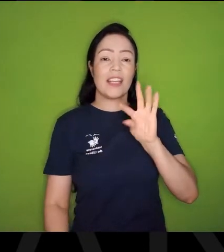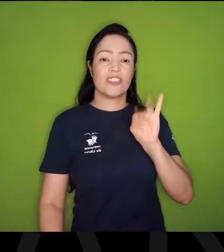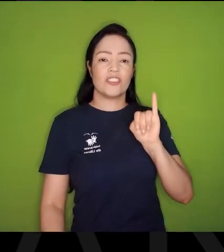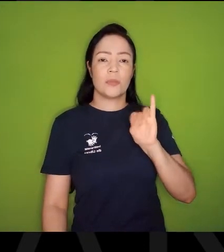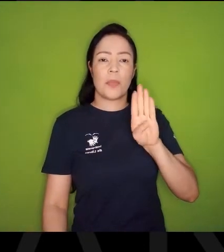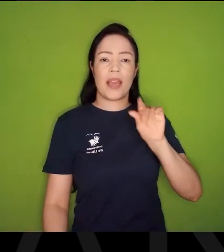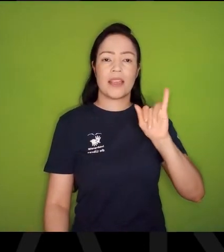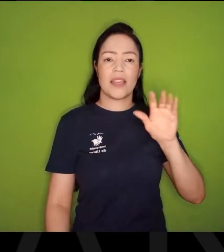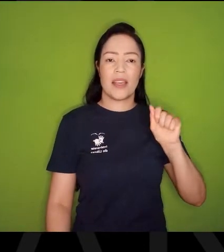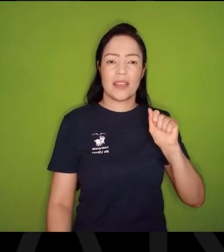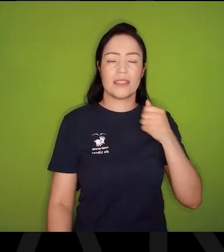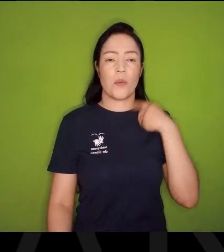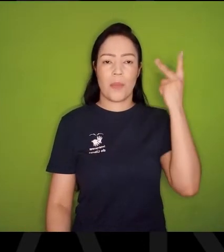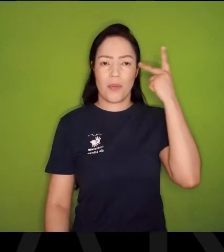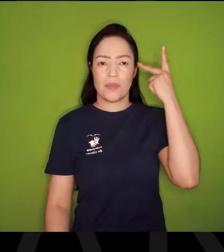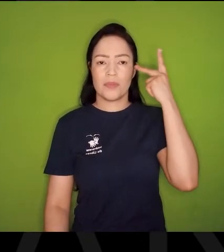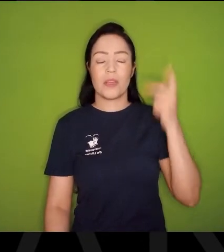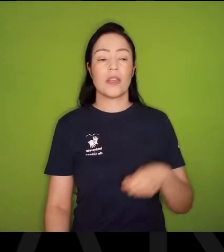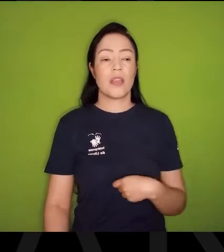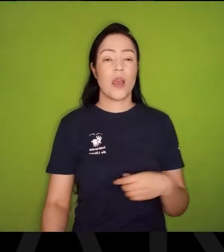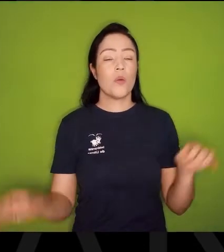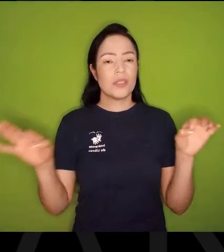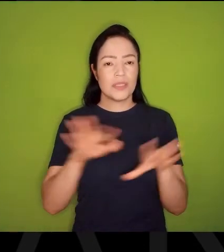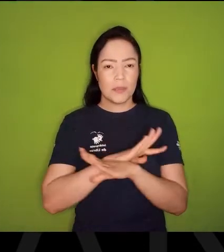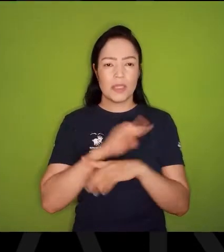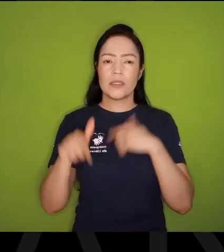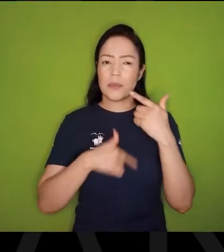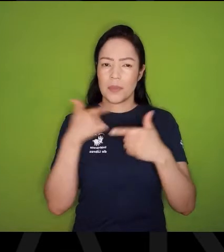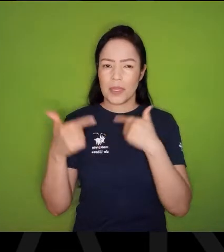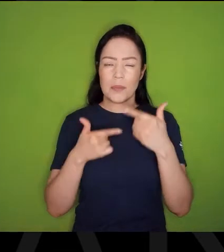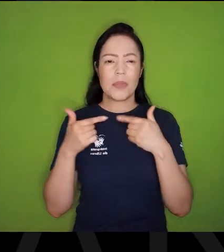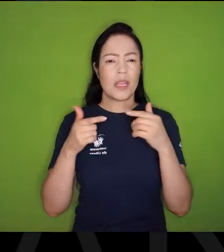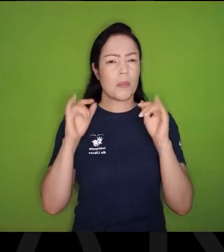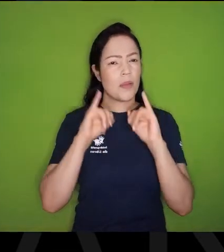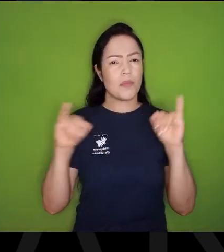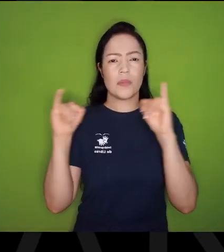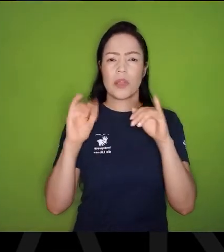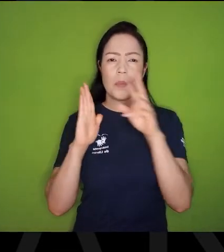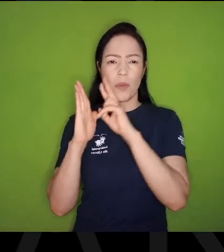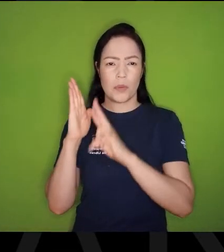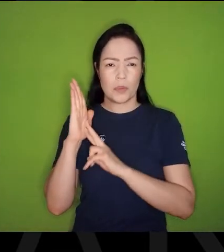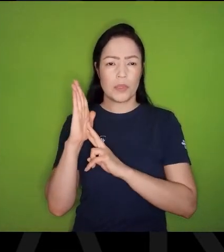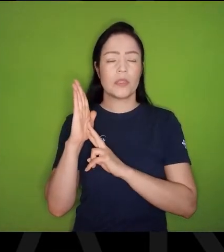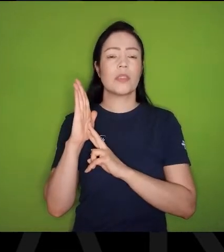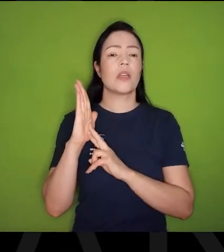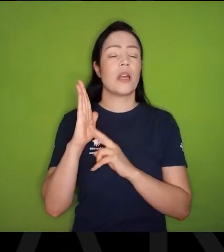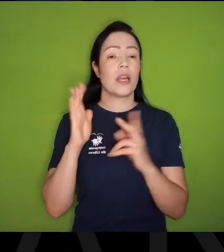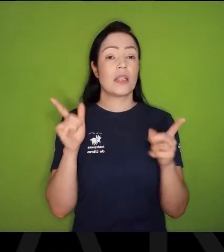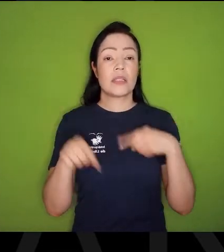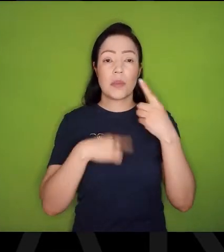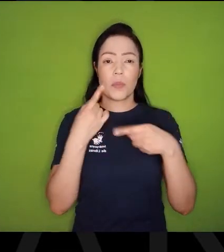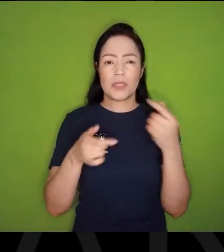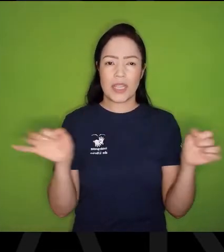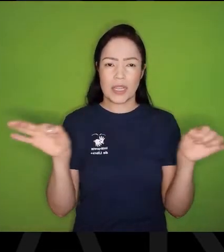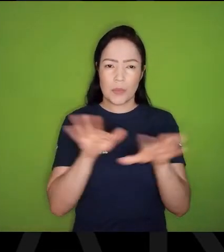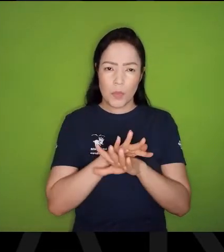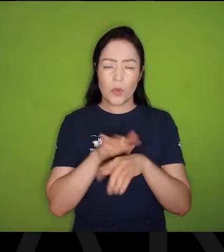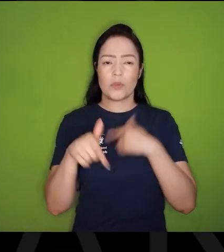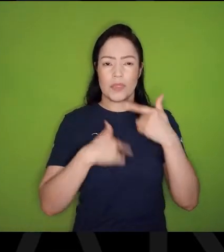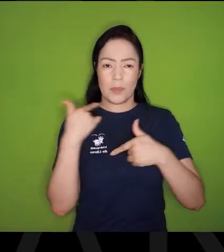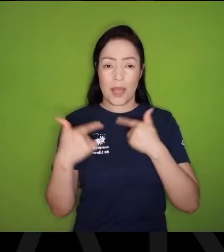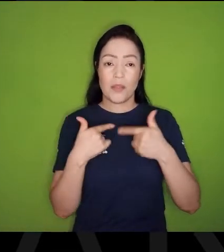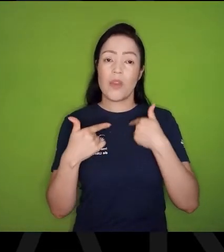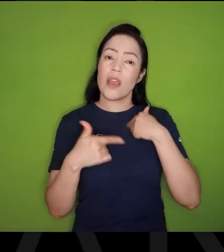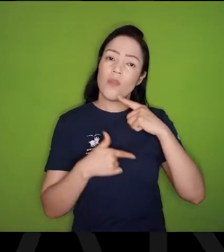E dali eu terminava, Estava trabalhando em uma agência de propaganda, Como revisor, Quando terminava cedo o trabalho,